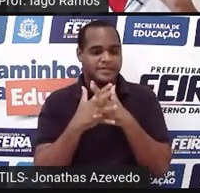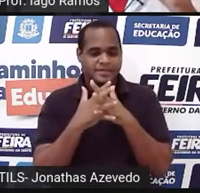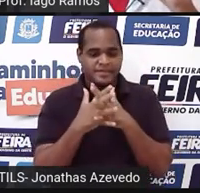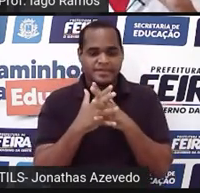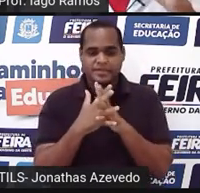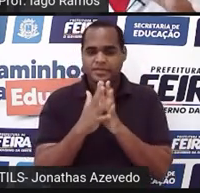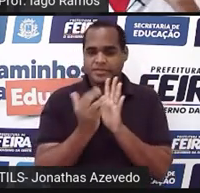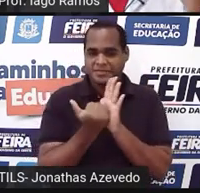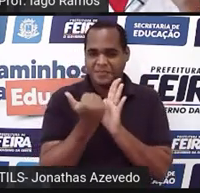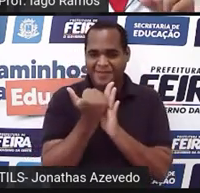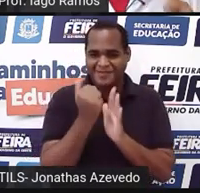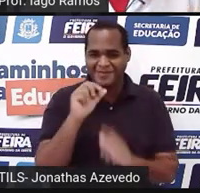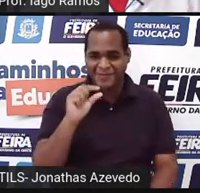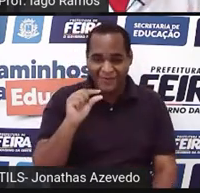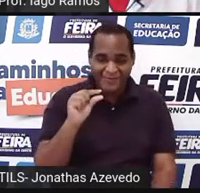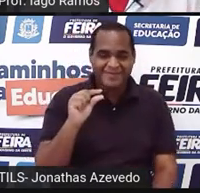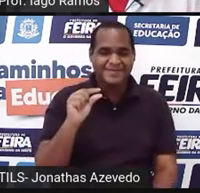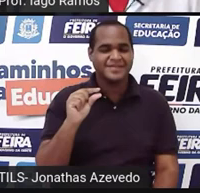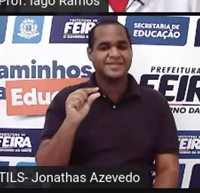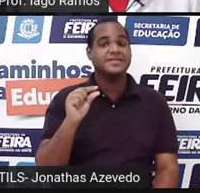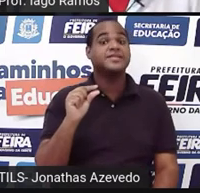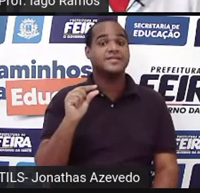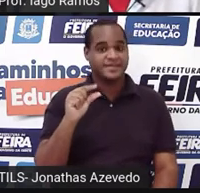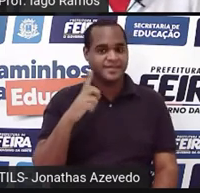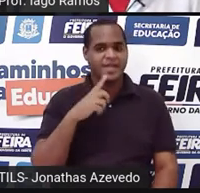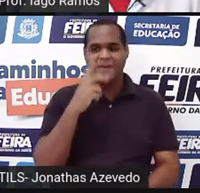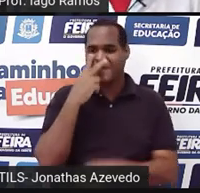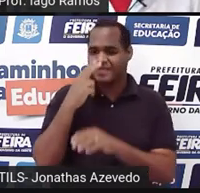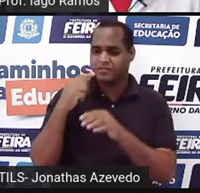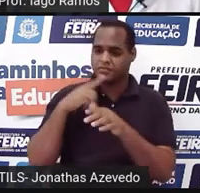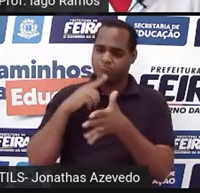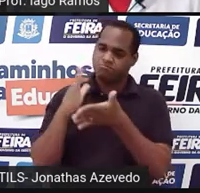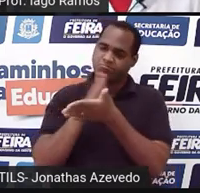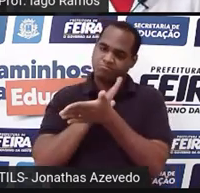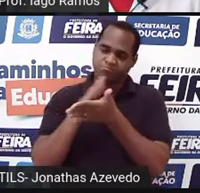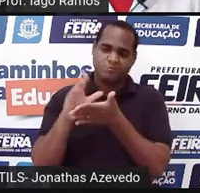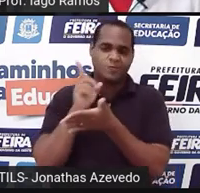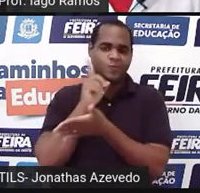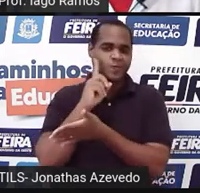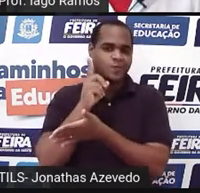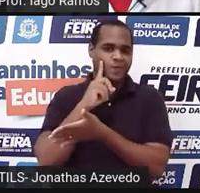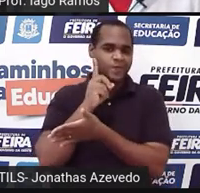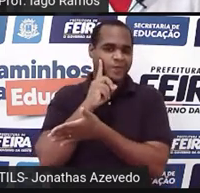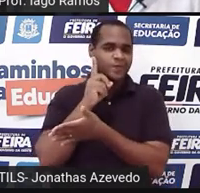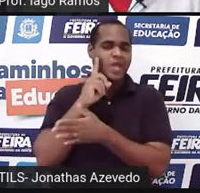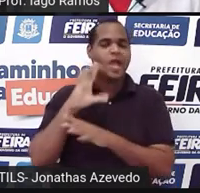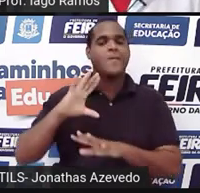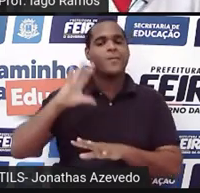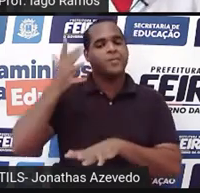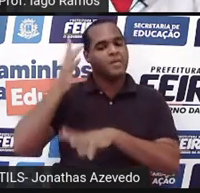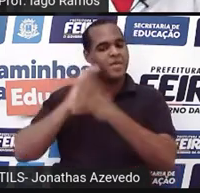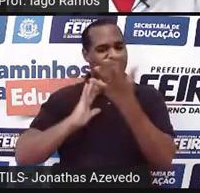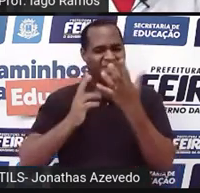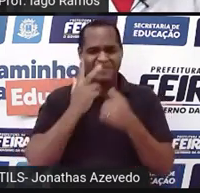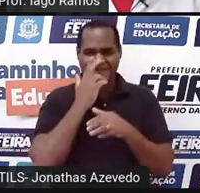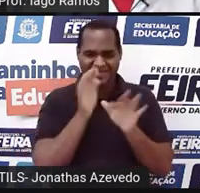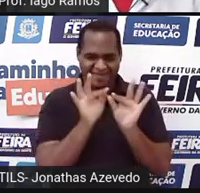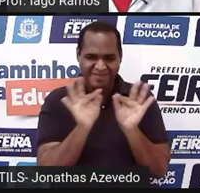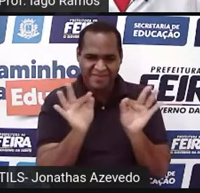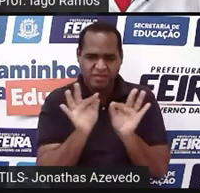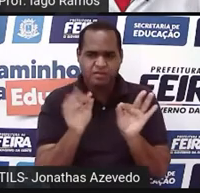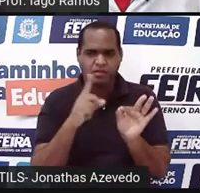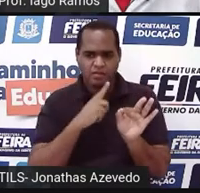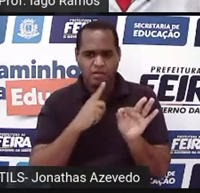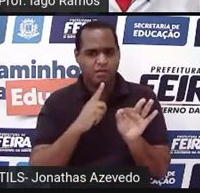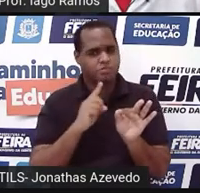pouquinho. Tá? Porque nem sempre as situações que a gente se depara no nosso dia a dia são situações tão simples. Às vezes,